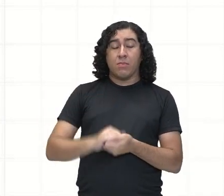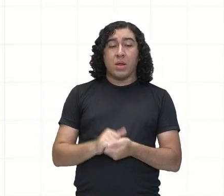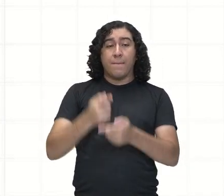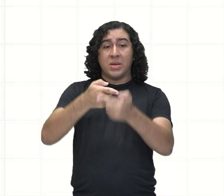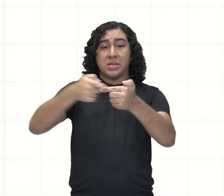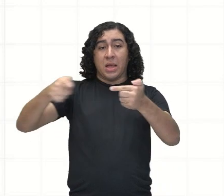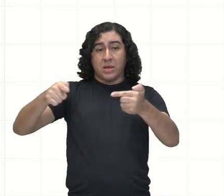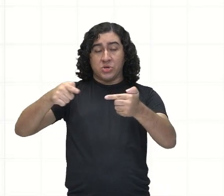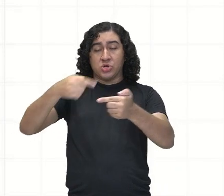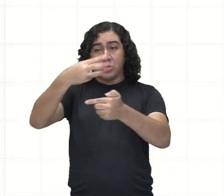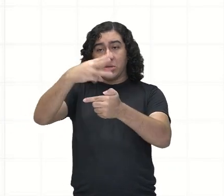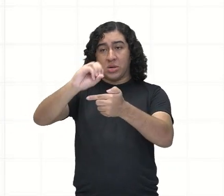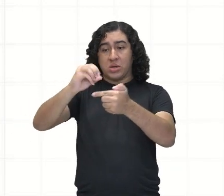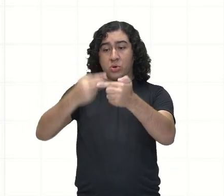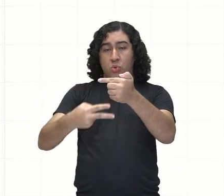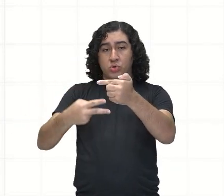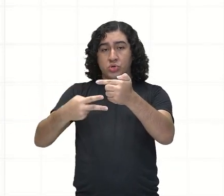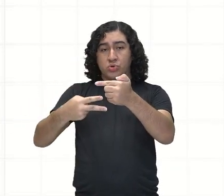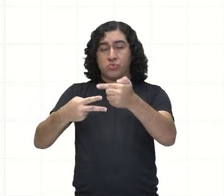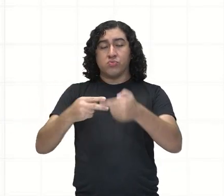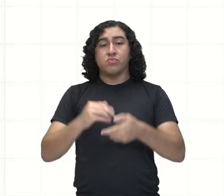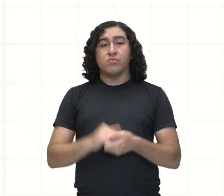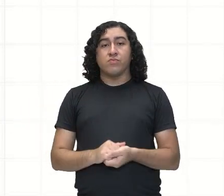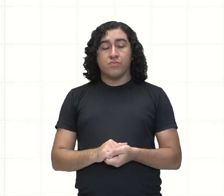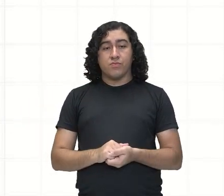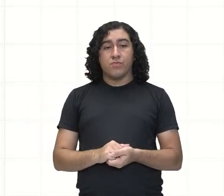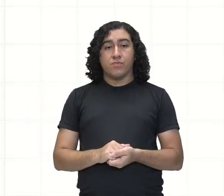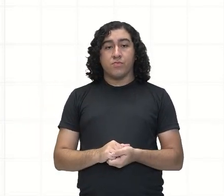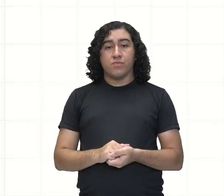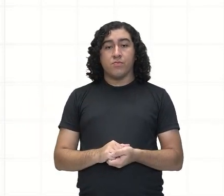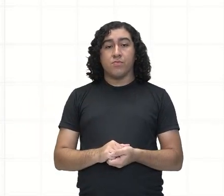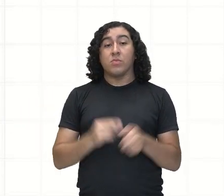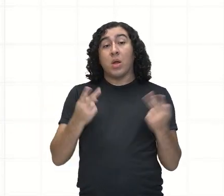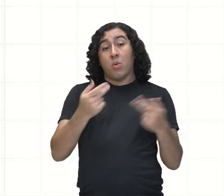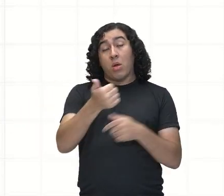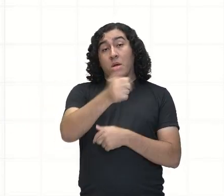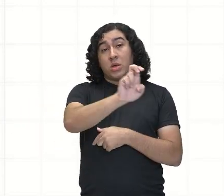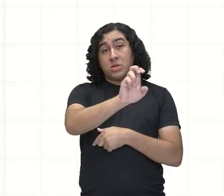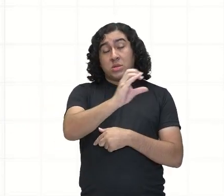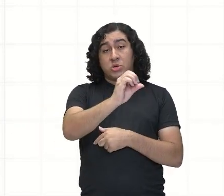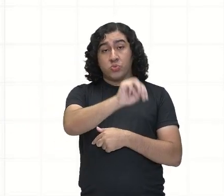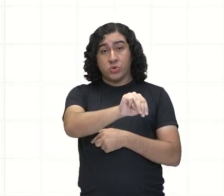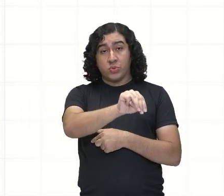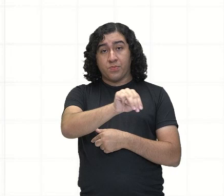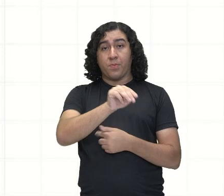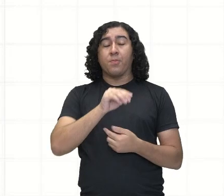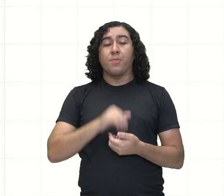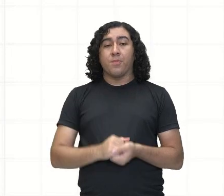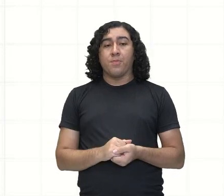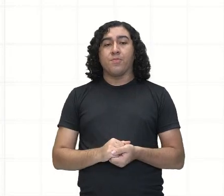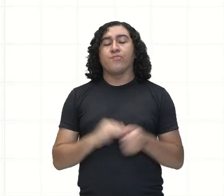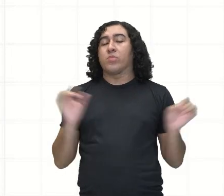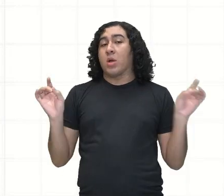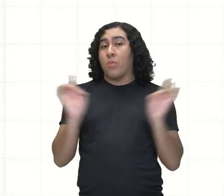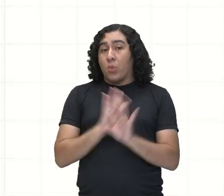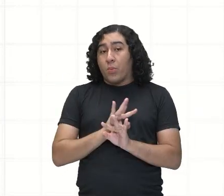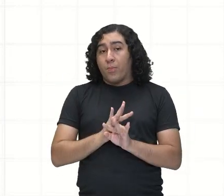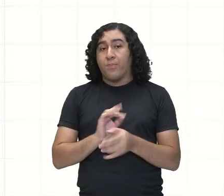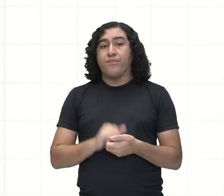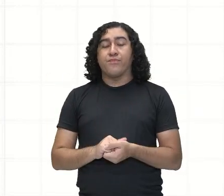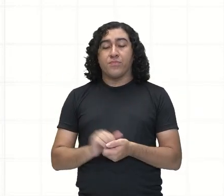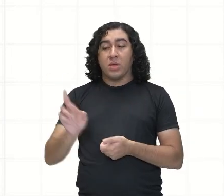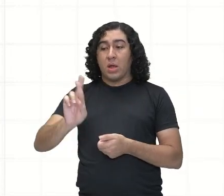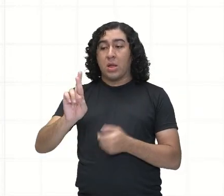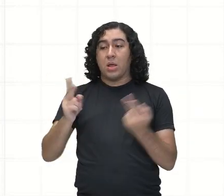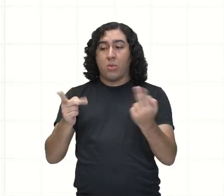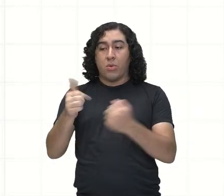diâmetro, gente. 30 dividido por 2 é igual a 15 centímetros. Pronto. O raio é igual a